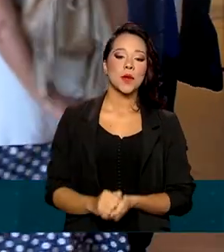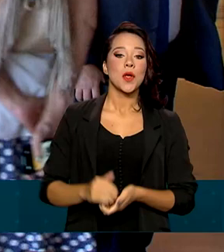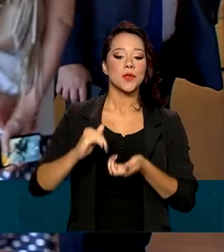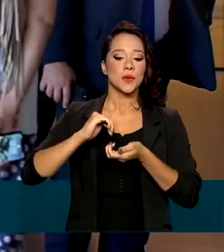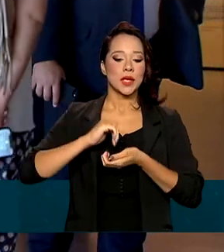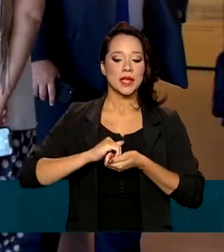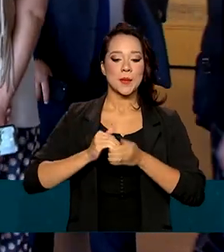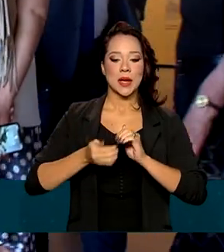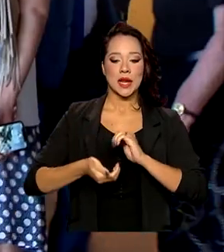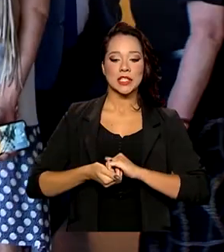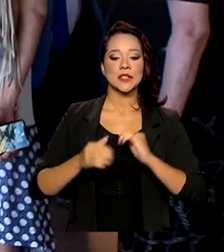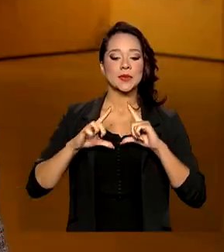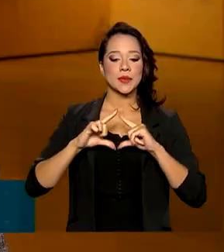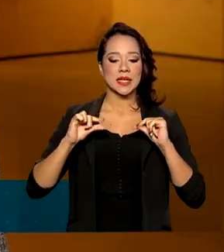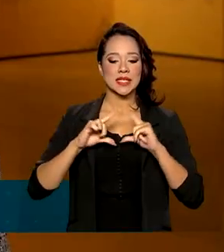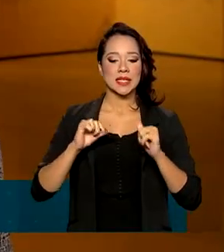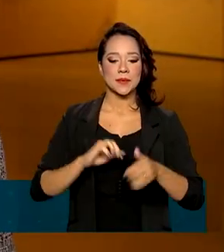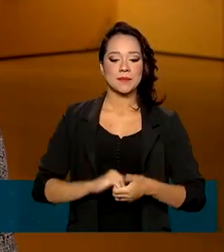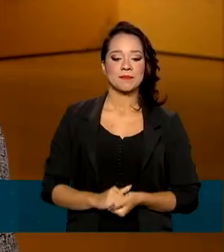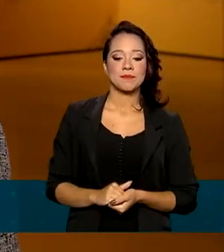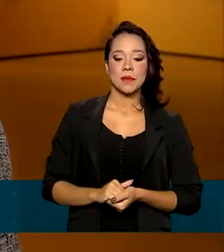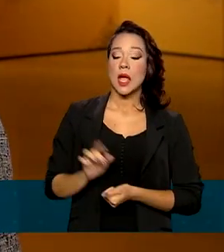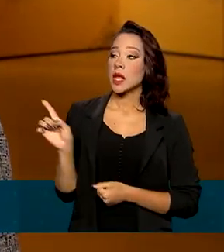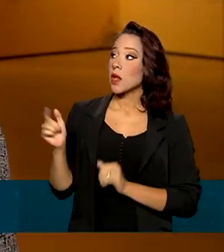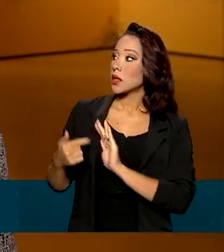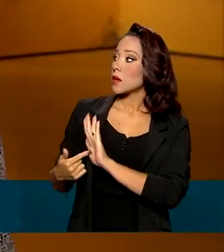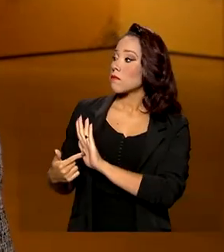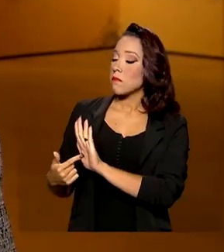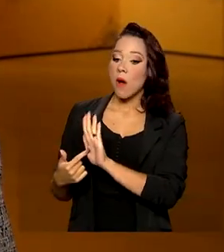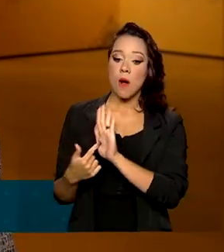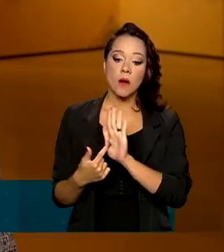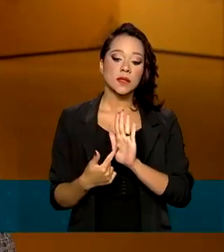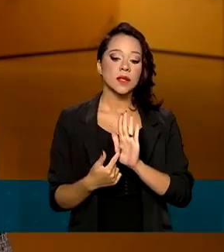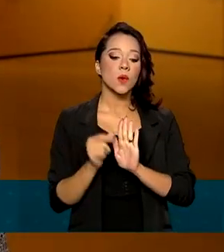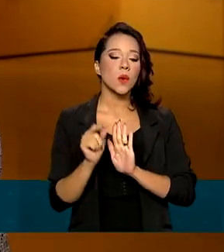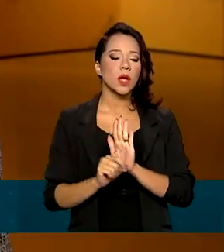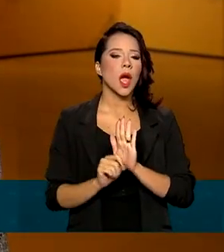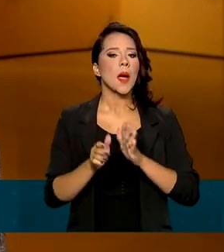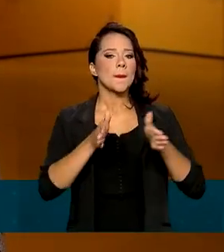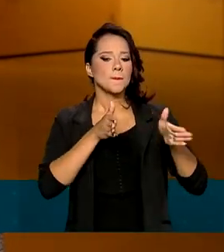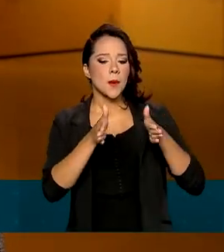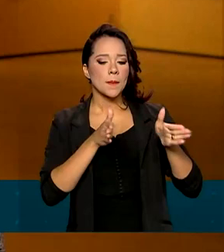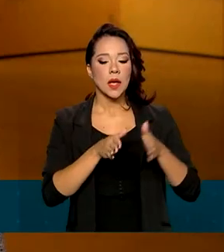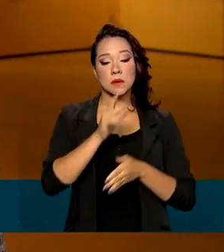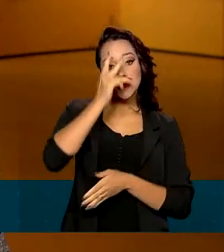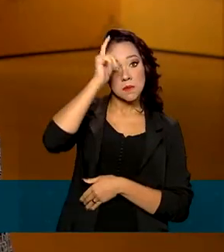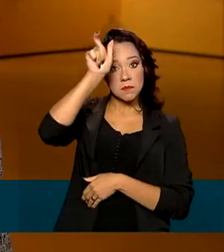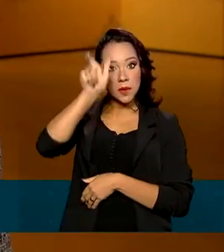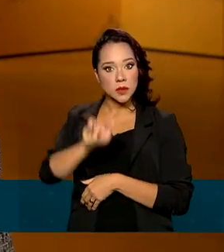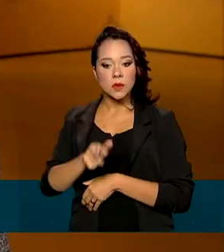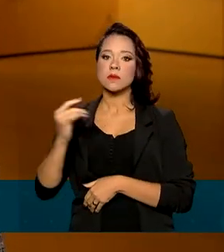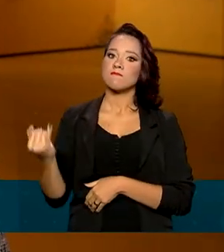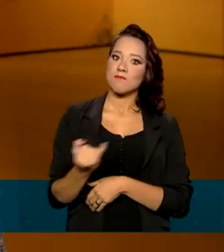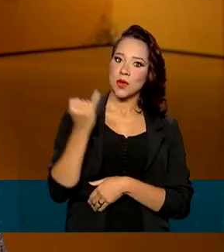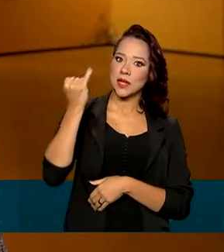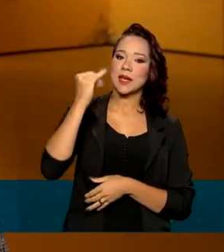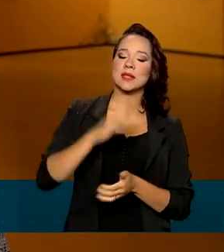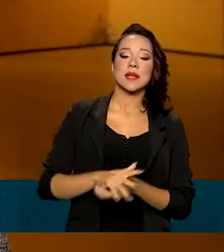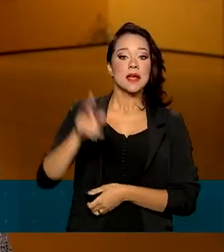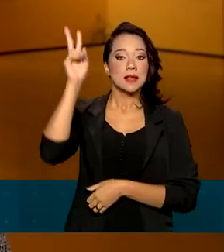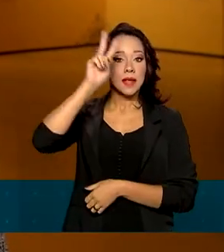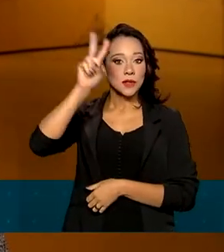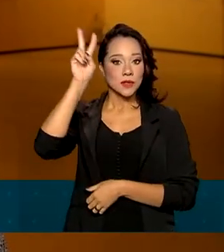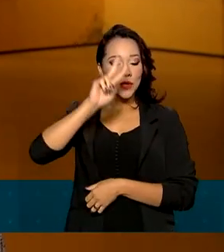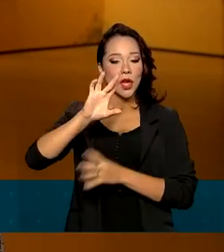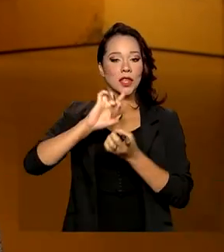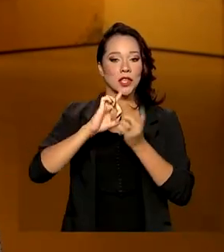Palácio Itamaraty em Brasília. A exposição retrata episódios e personagens marcantes da história